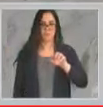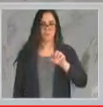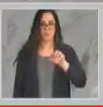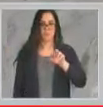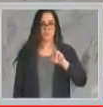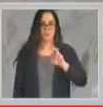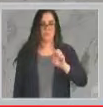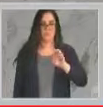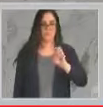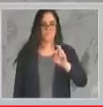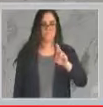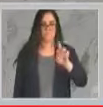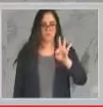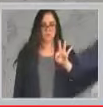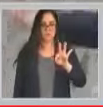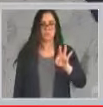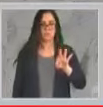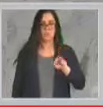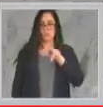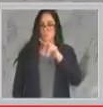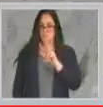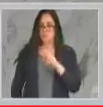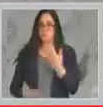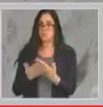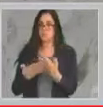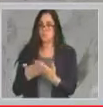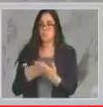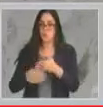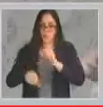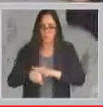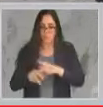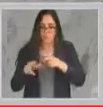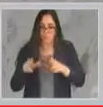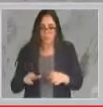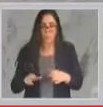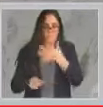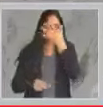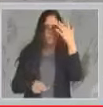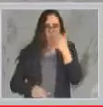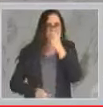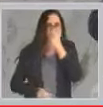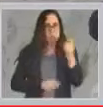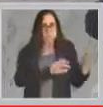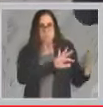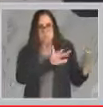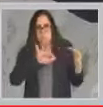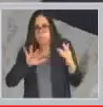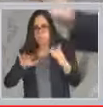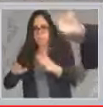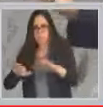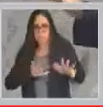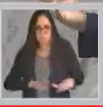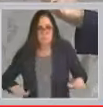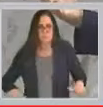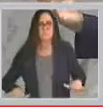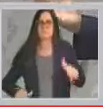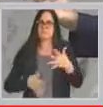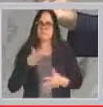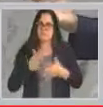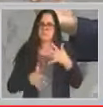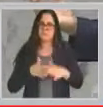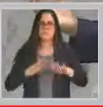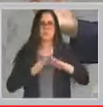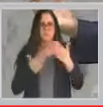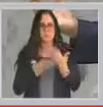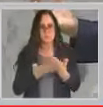uma escola atendendo duas escolas ao mesmo tempo, são duas e uma, criando o maior transtorno para a escola